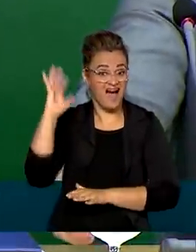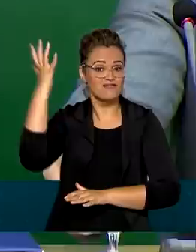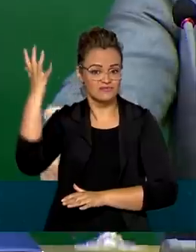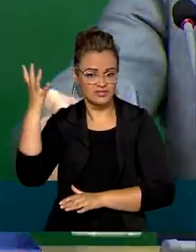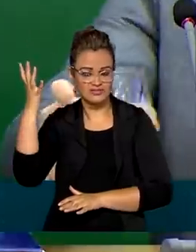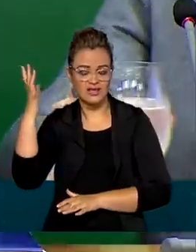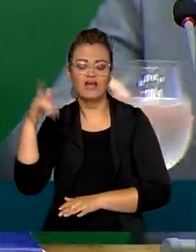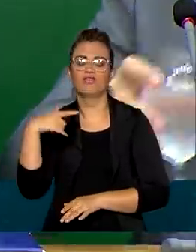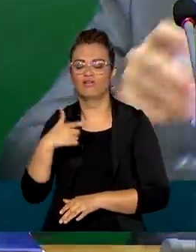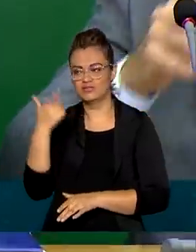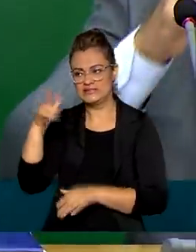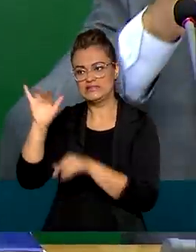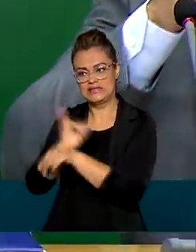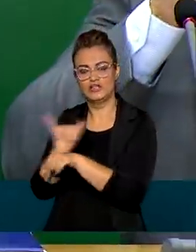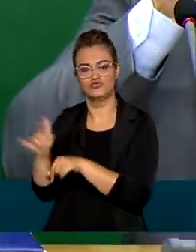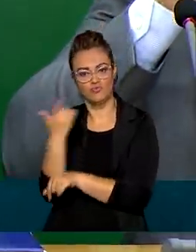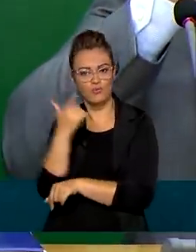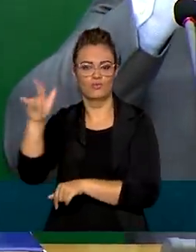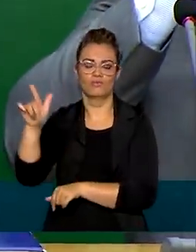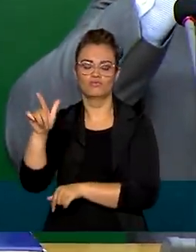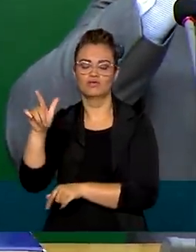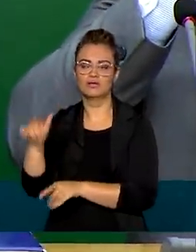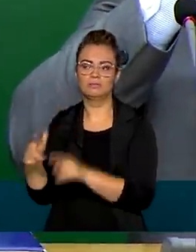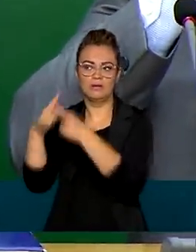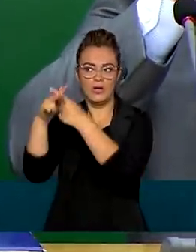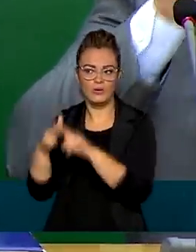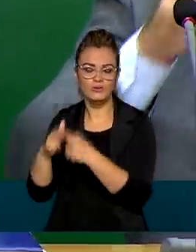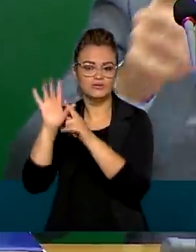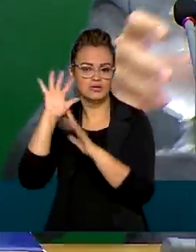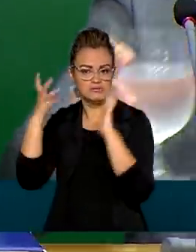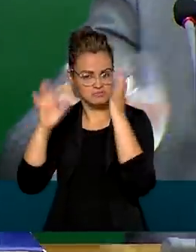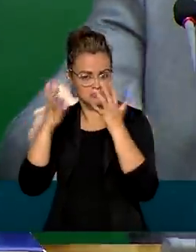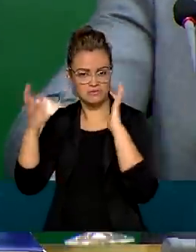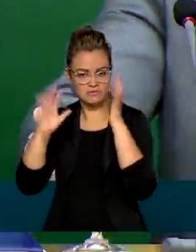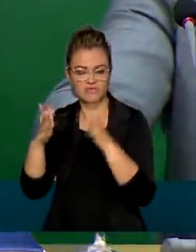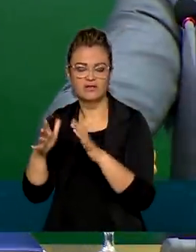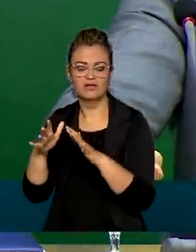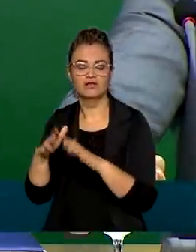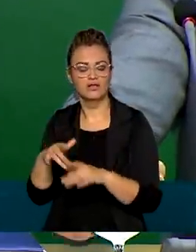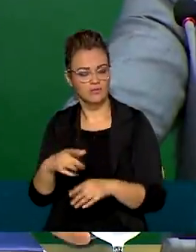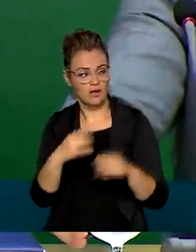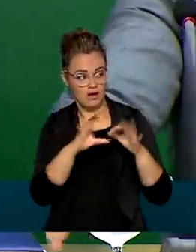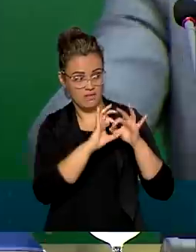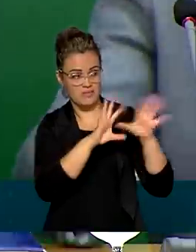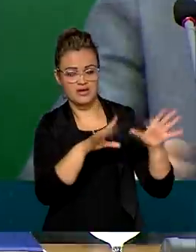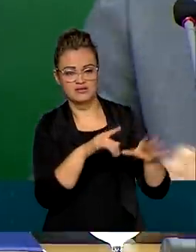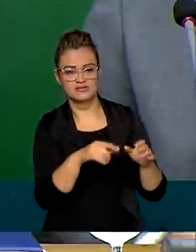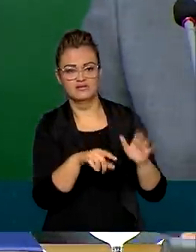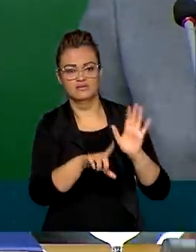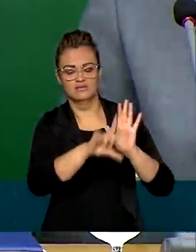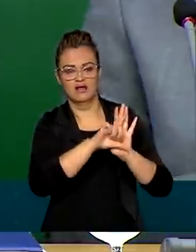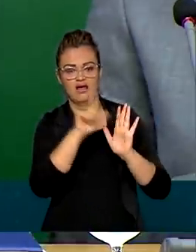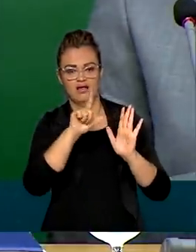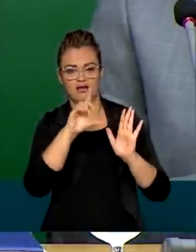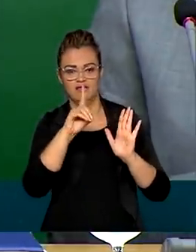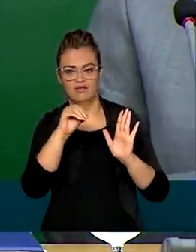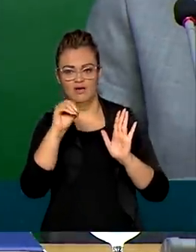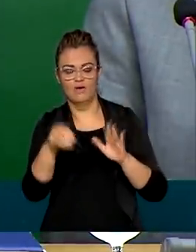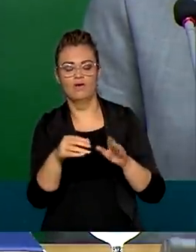a gente tem algum mecanismo de, ao longo do tempo, corrigir essa situação, dado a autorização que foi dada na LDO para